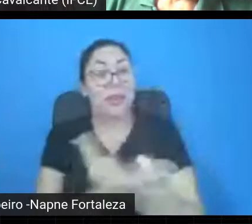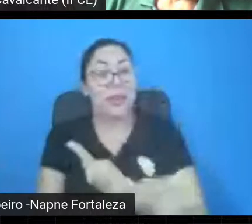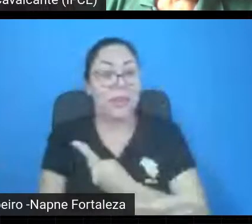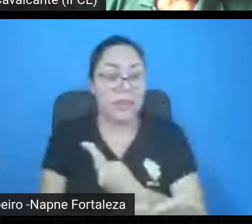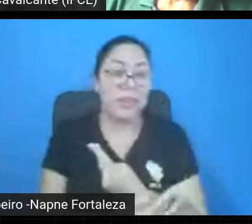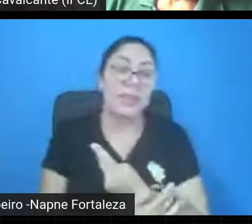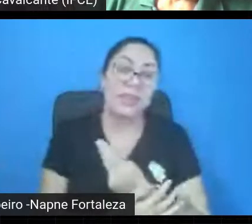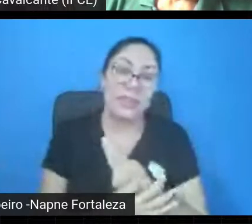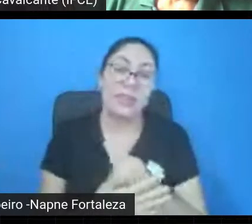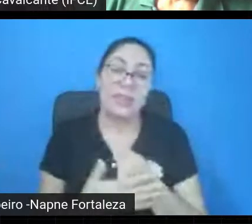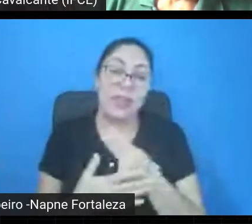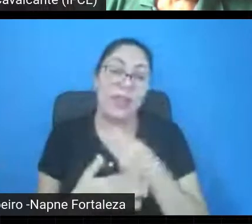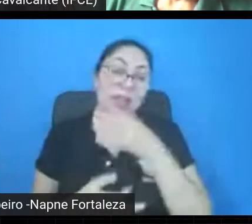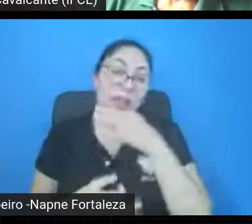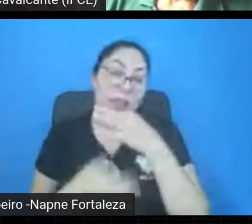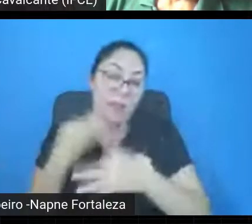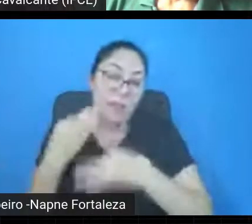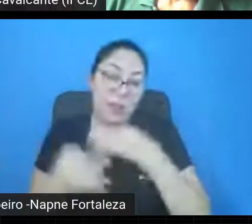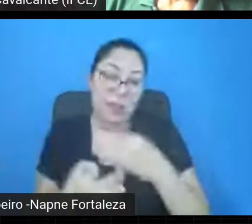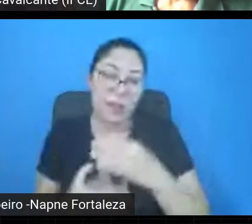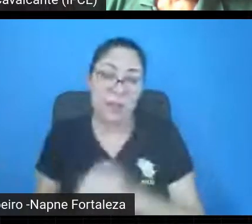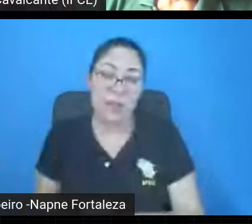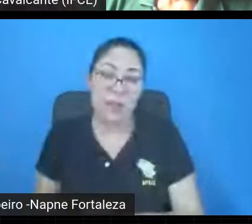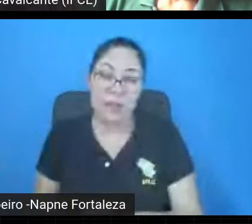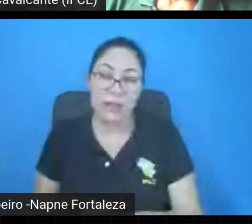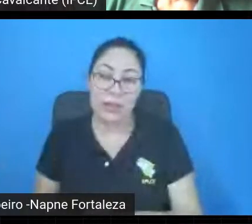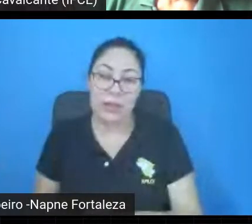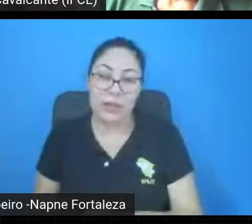colaborações gigantescas são importantes também,